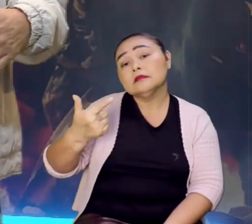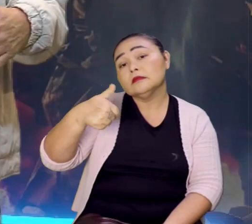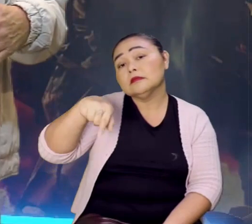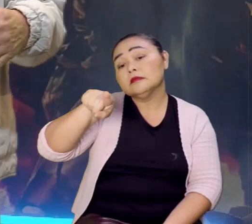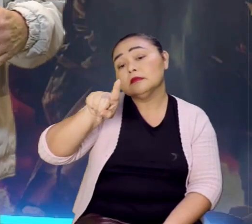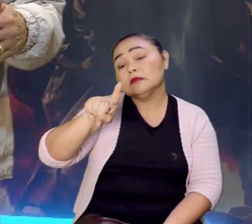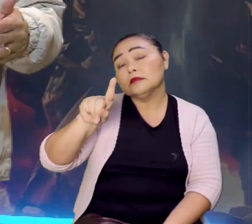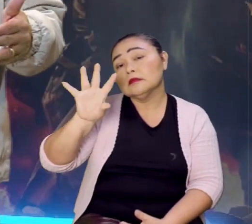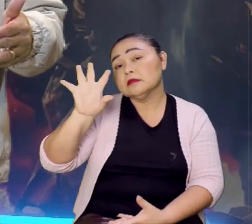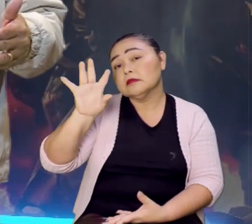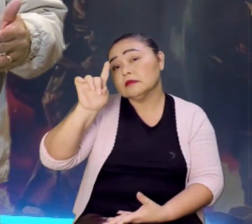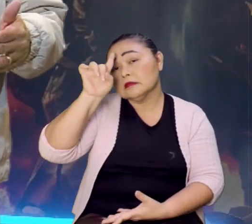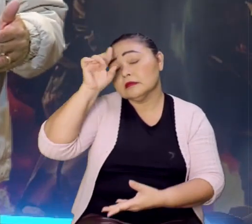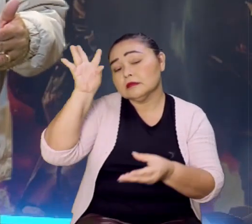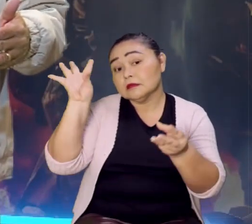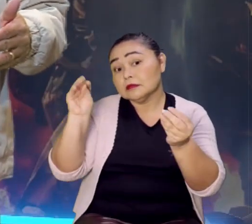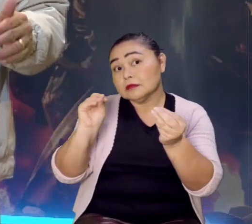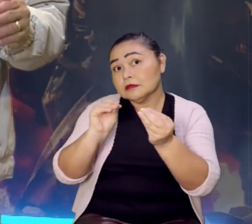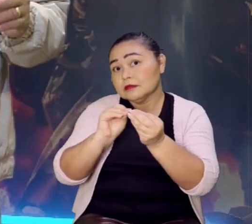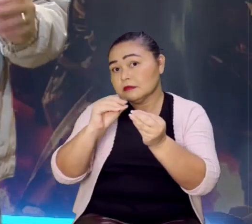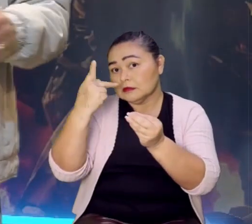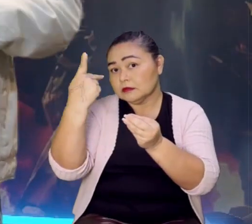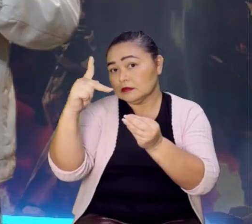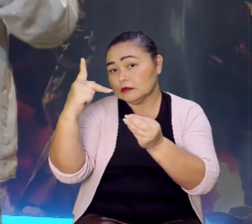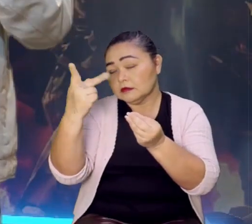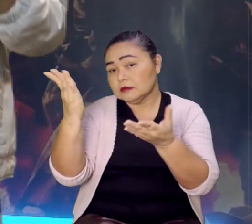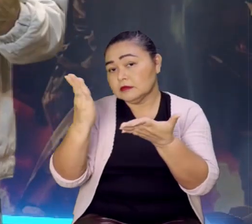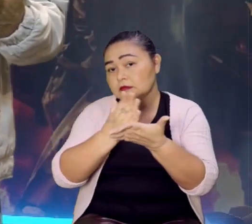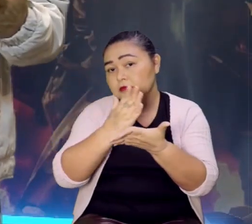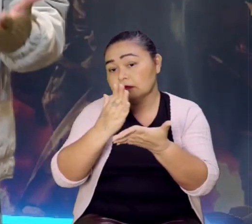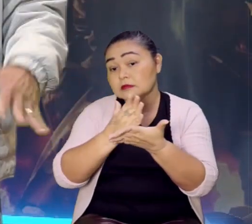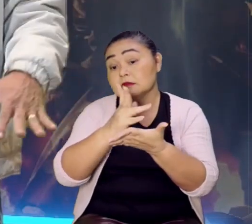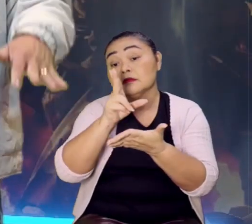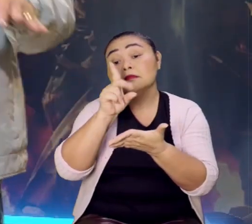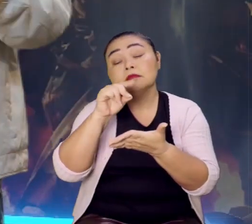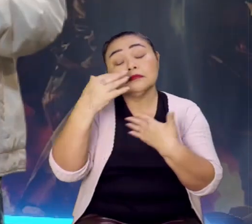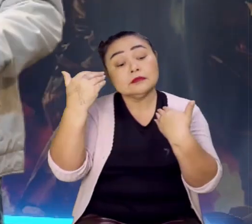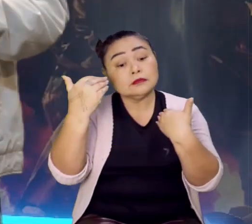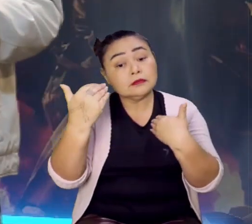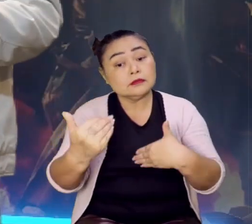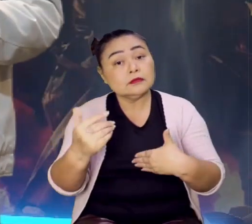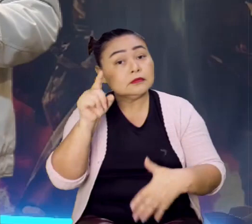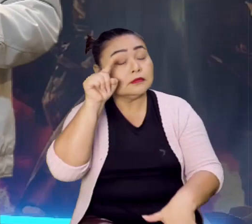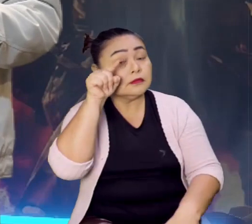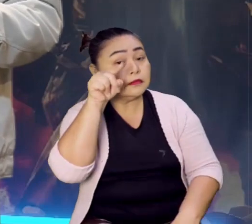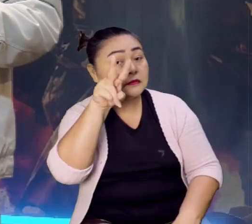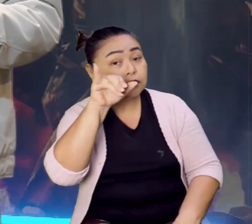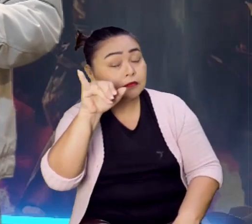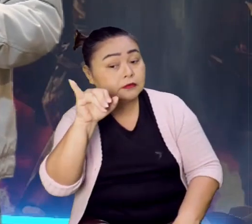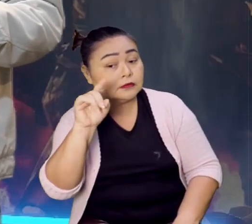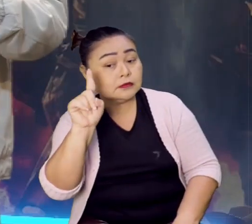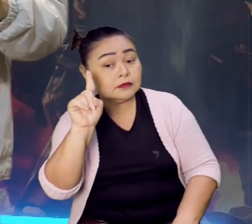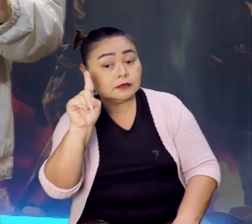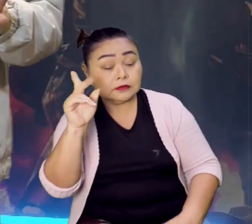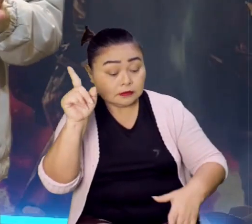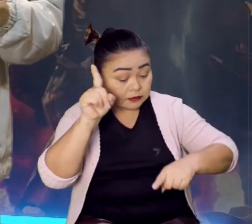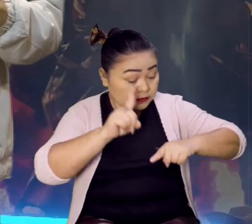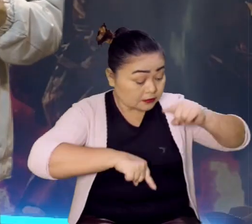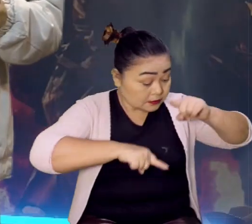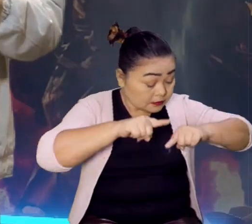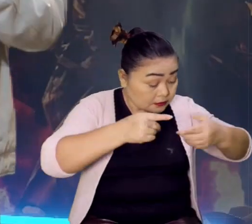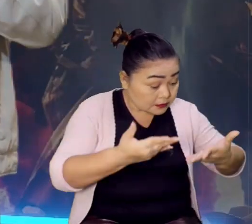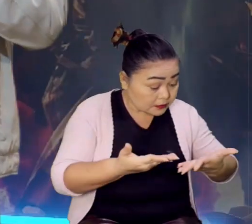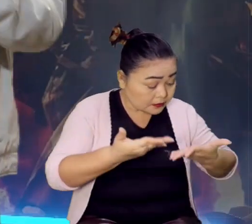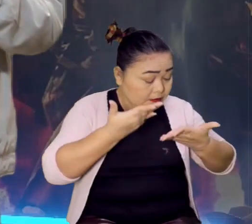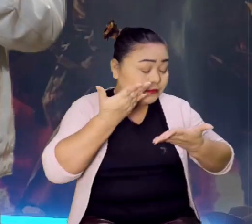o teu resumo no teu caderno. Quando for o dia de prova, você vai pegar o teu material e vai estudar.